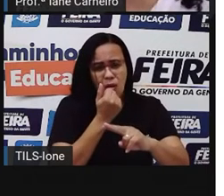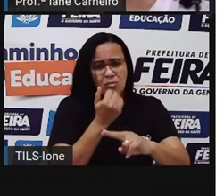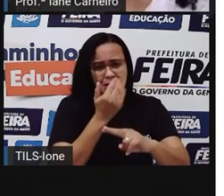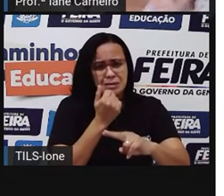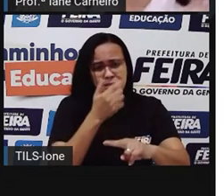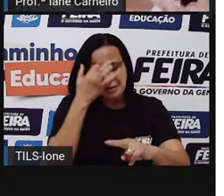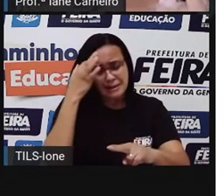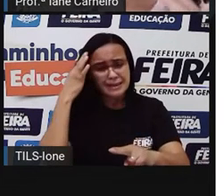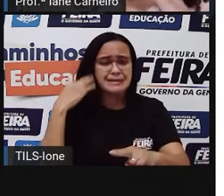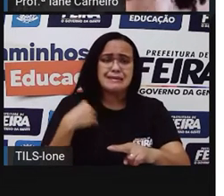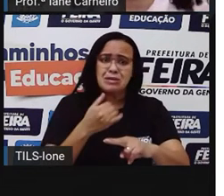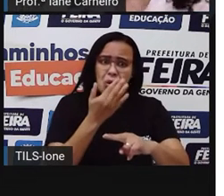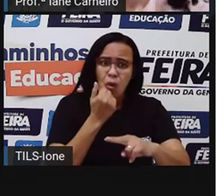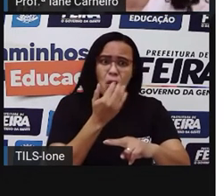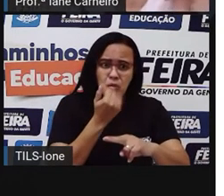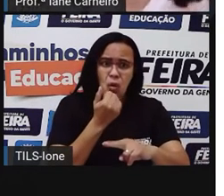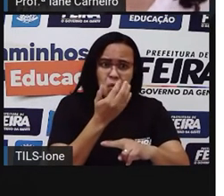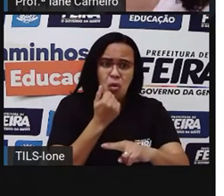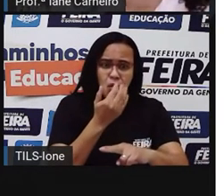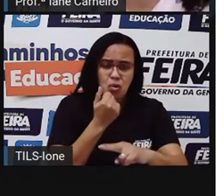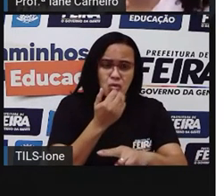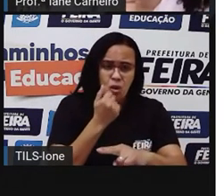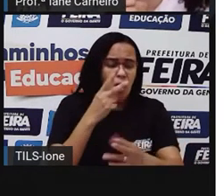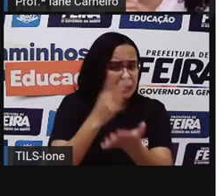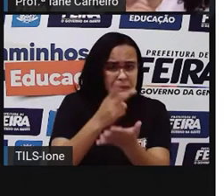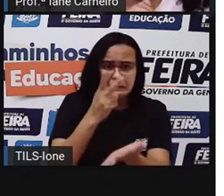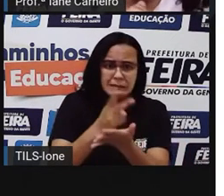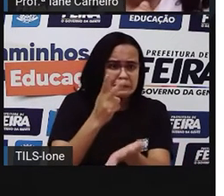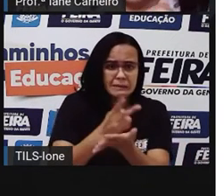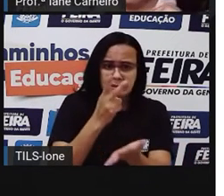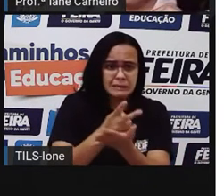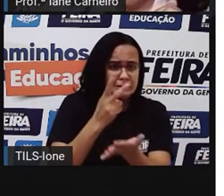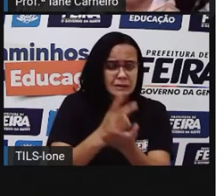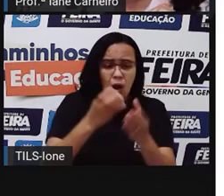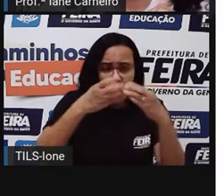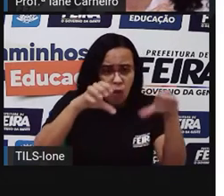fiquem lá presos só comendo e produzindo ovos, tá bom?